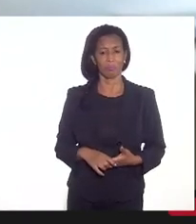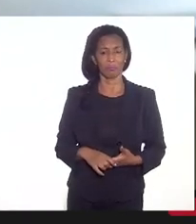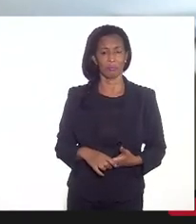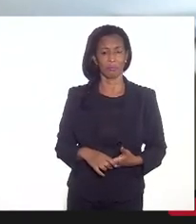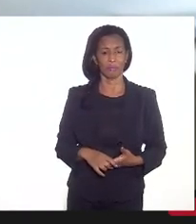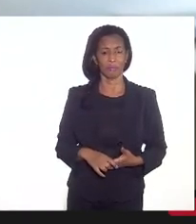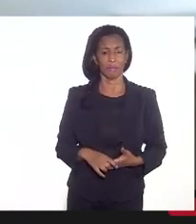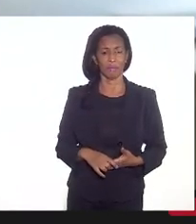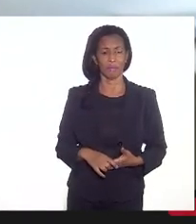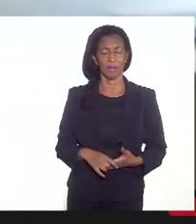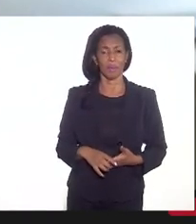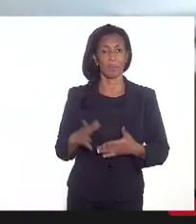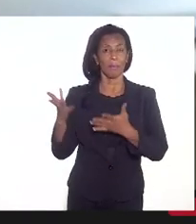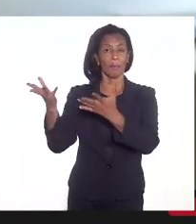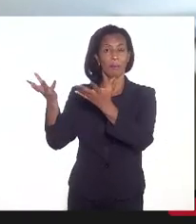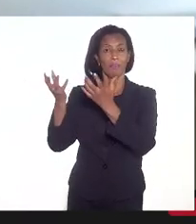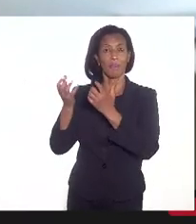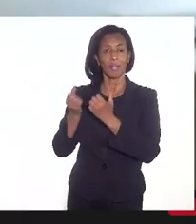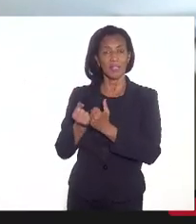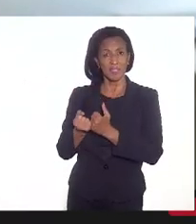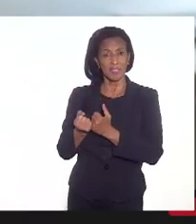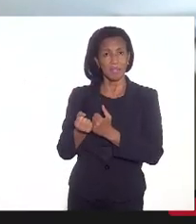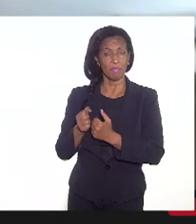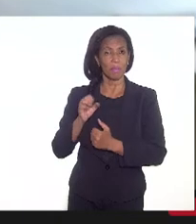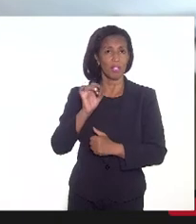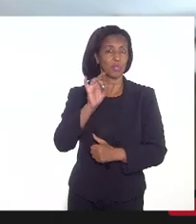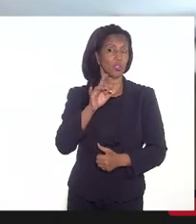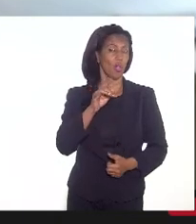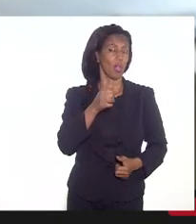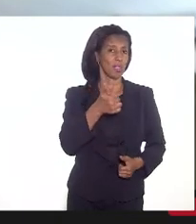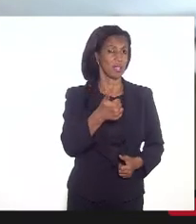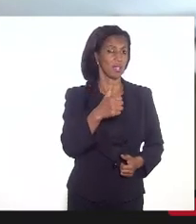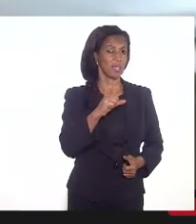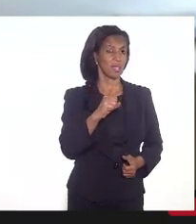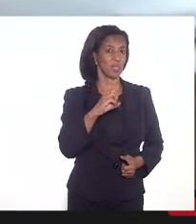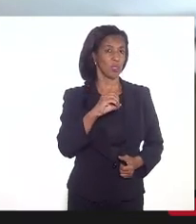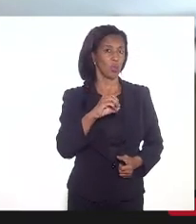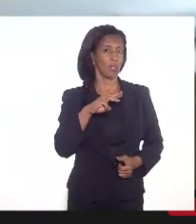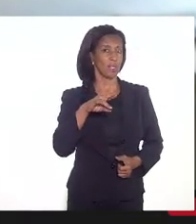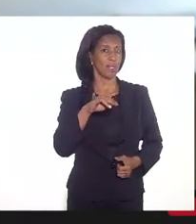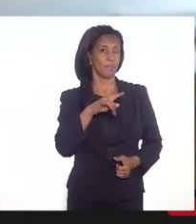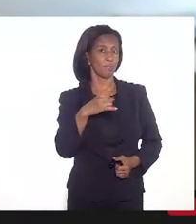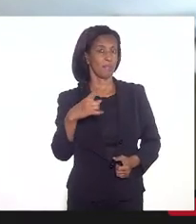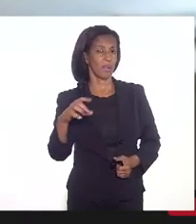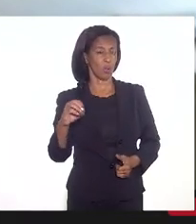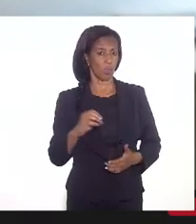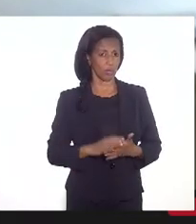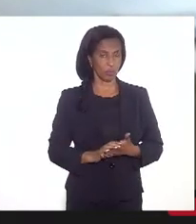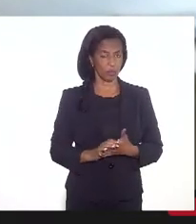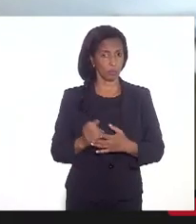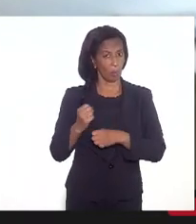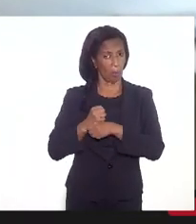para receber apenas 180 milhões com esses 17 anos. Eu acho que, e eu já